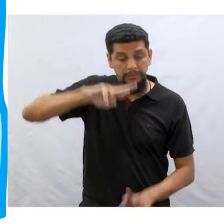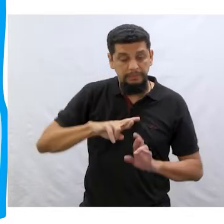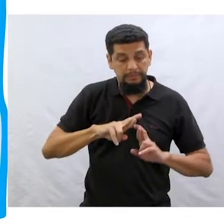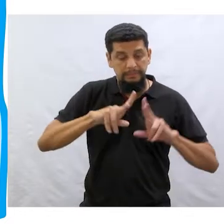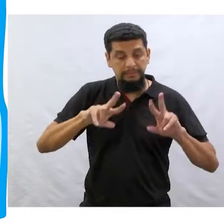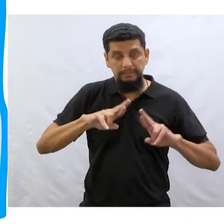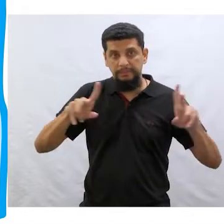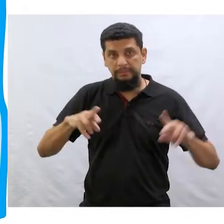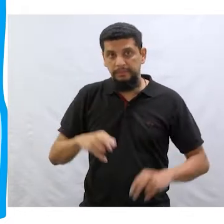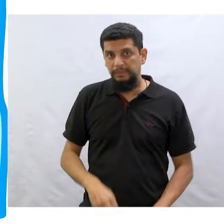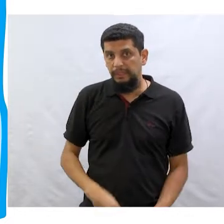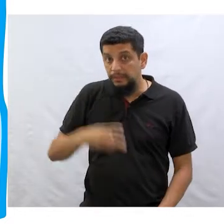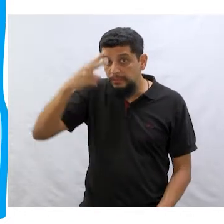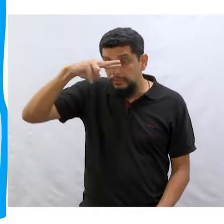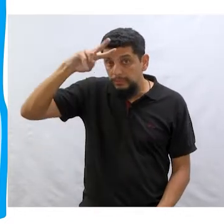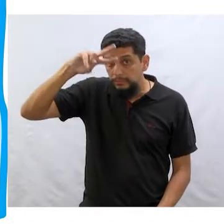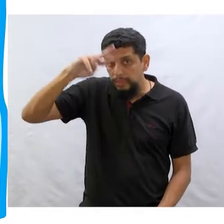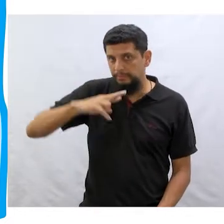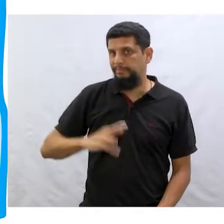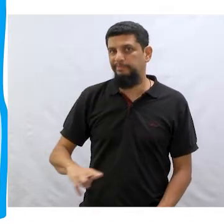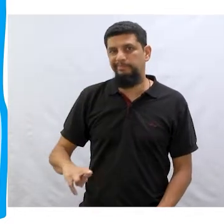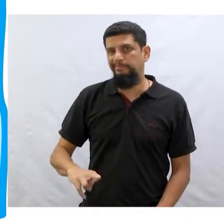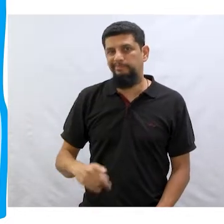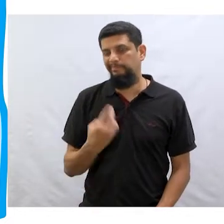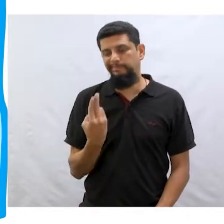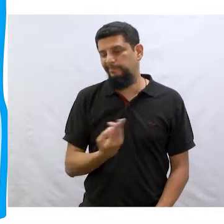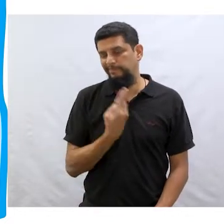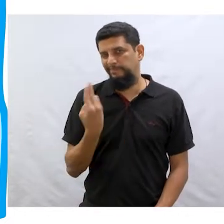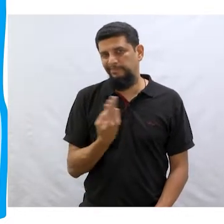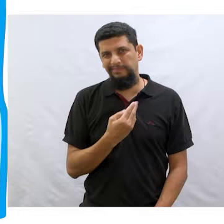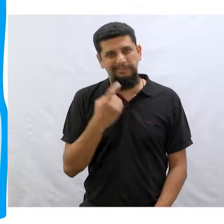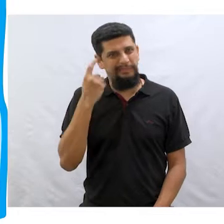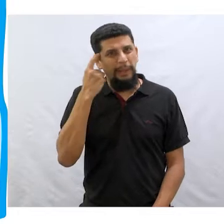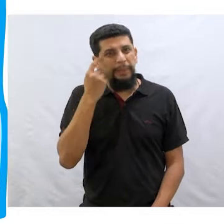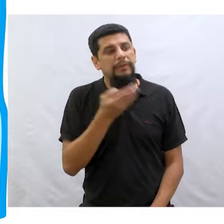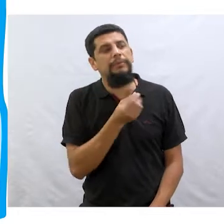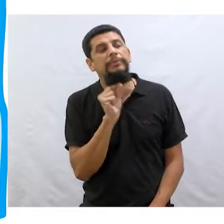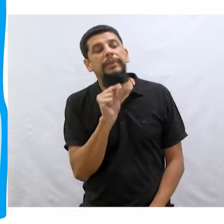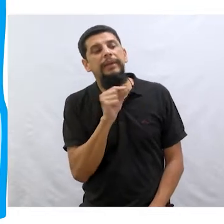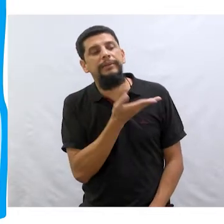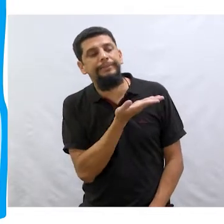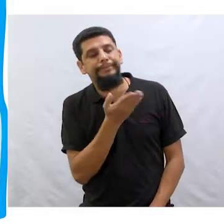História repetida? Não valia. Está pensando o quê?